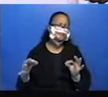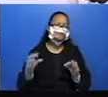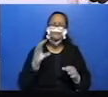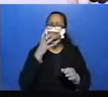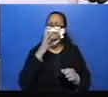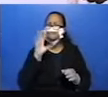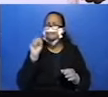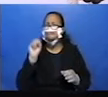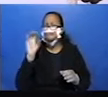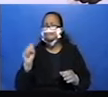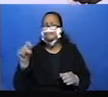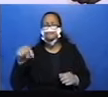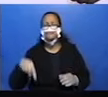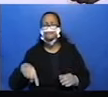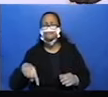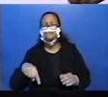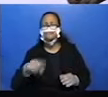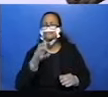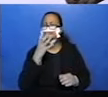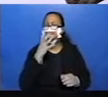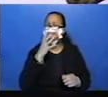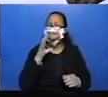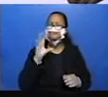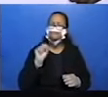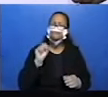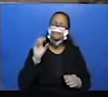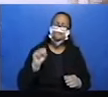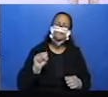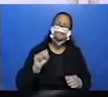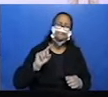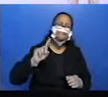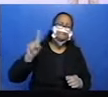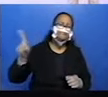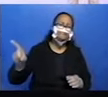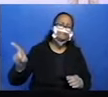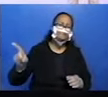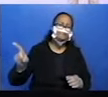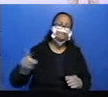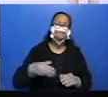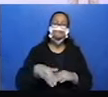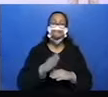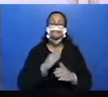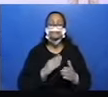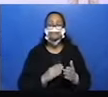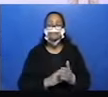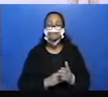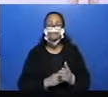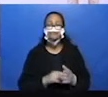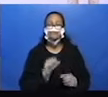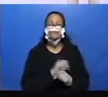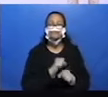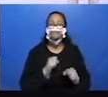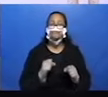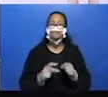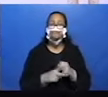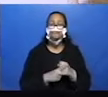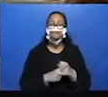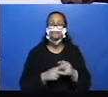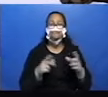O cão latia lá? Todos eles são advérbios de lugar. Tá bom?